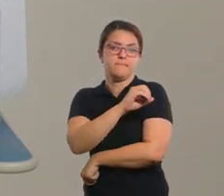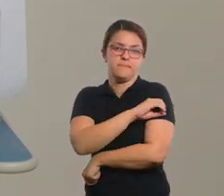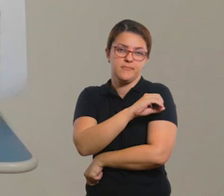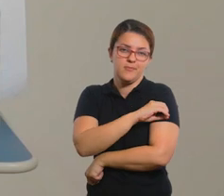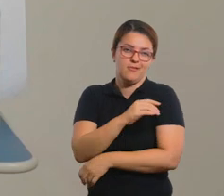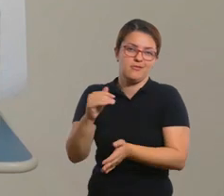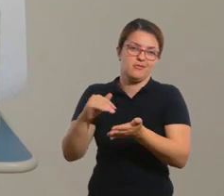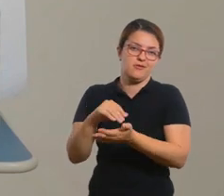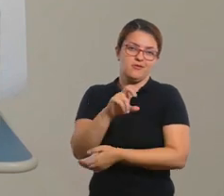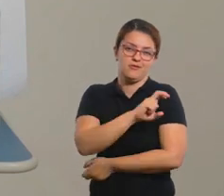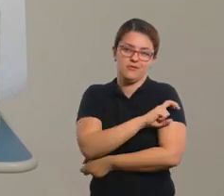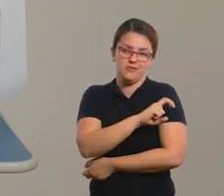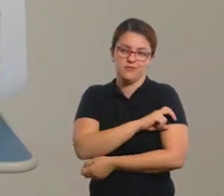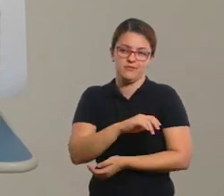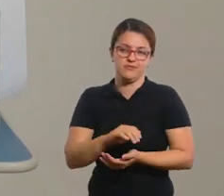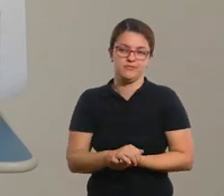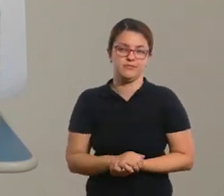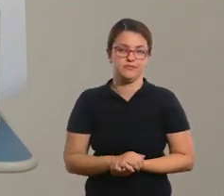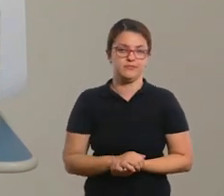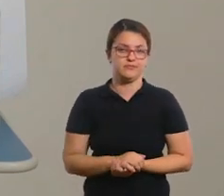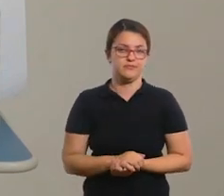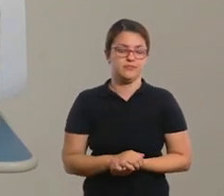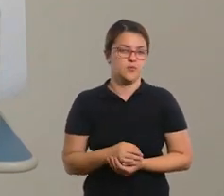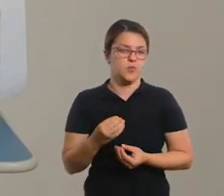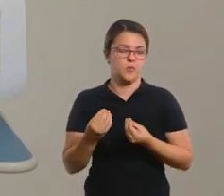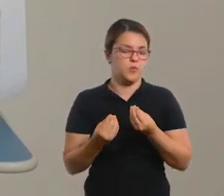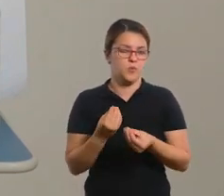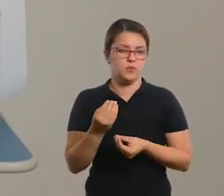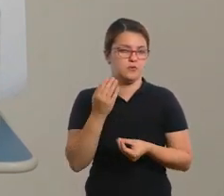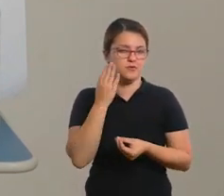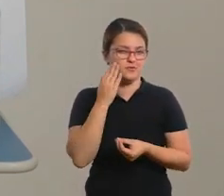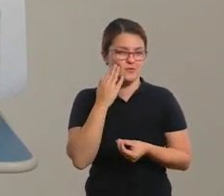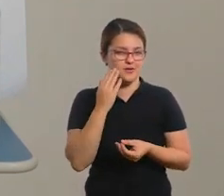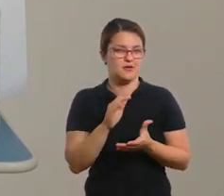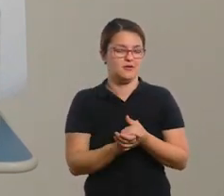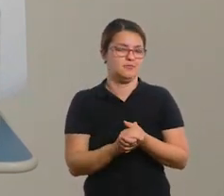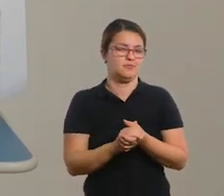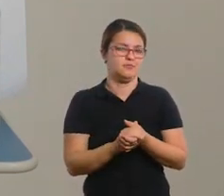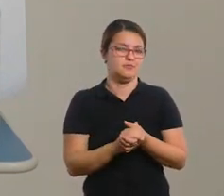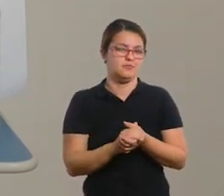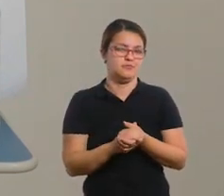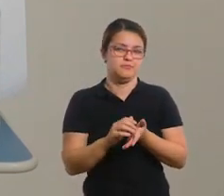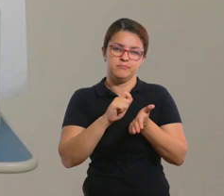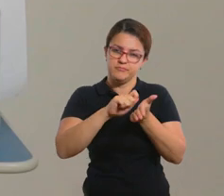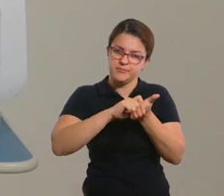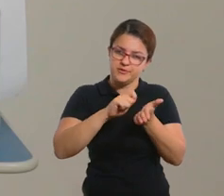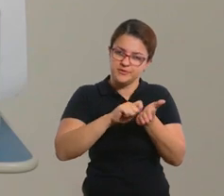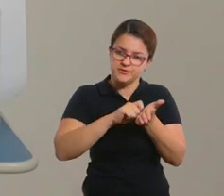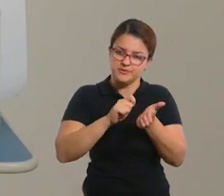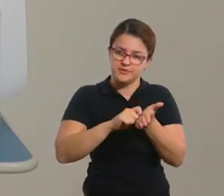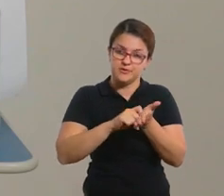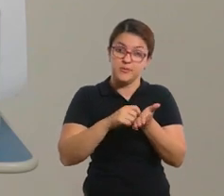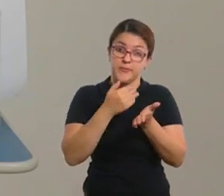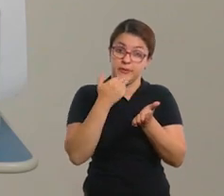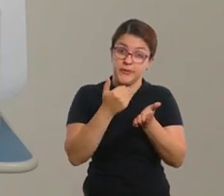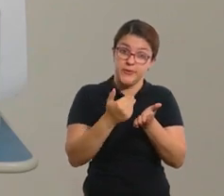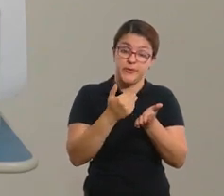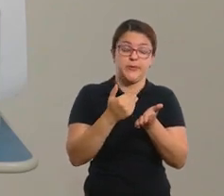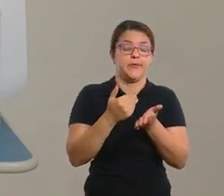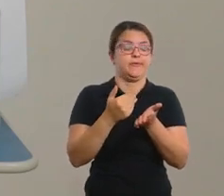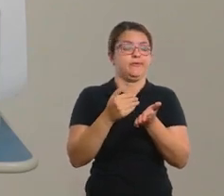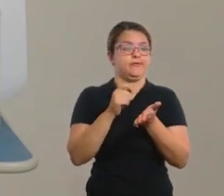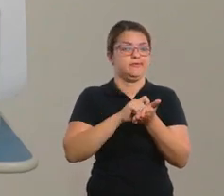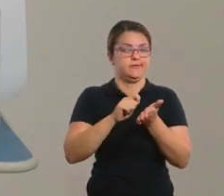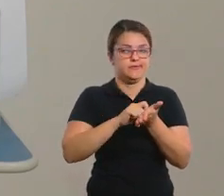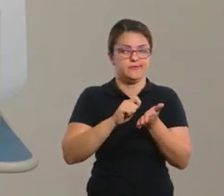Mas como para o pré 1 até o pré 2, 1º ano, como eles ainda têm contato com a escrita, com a leitura, seria legal você fazer